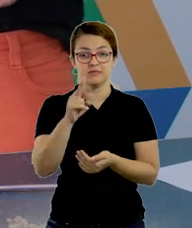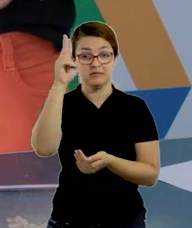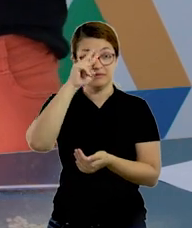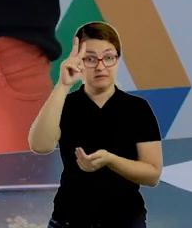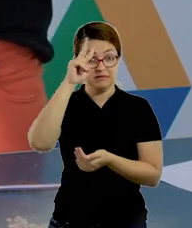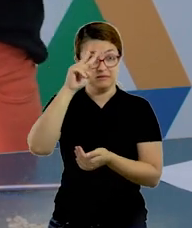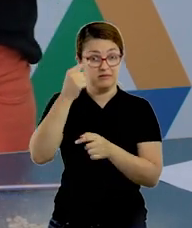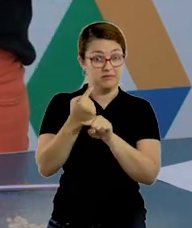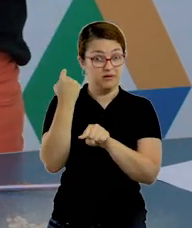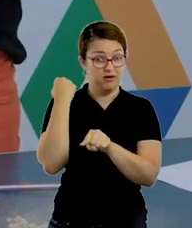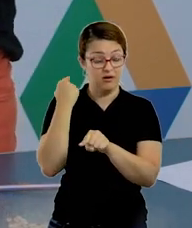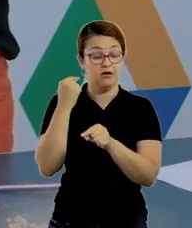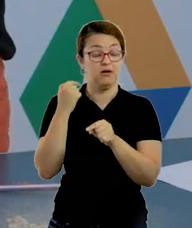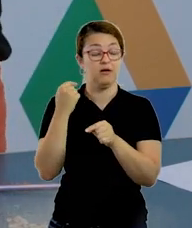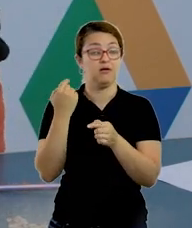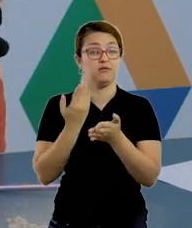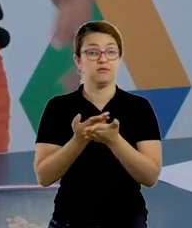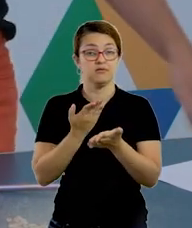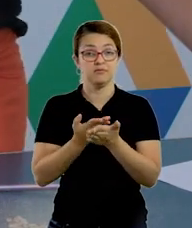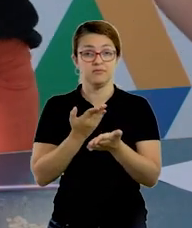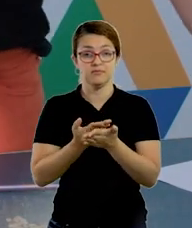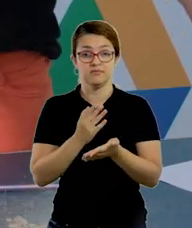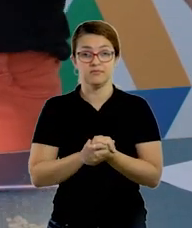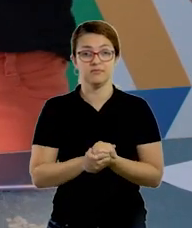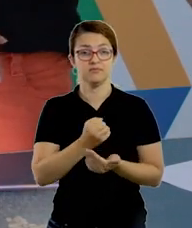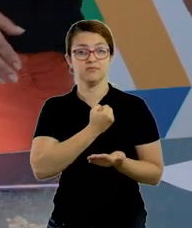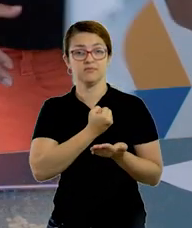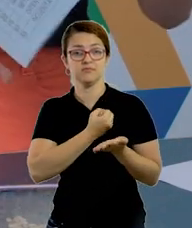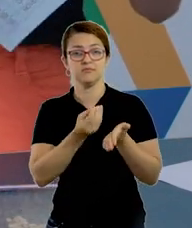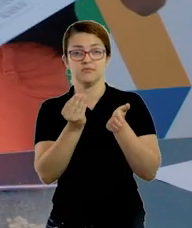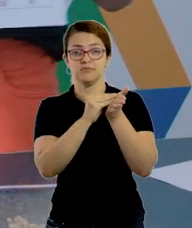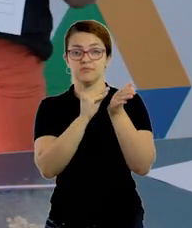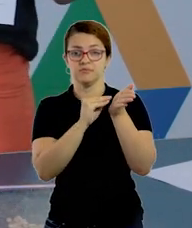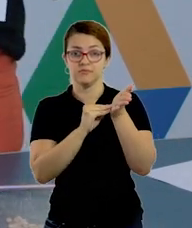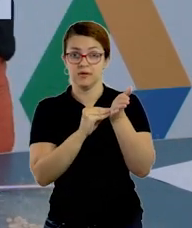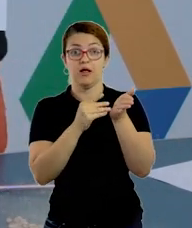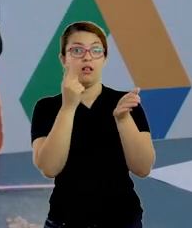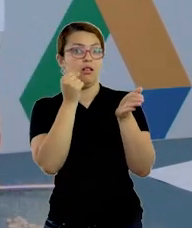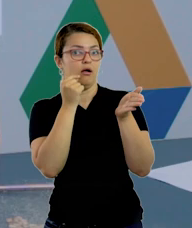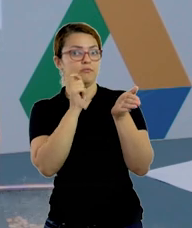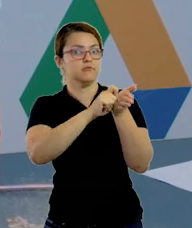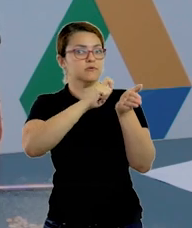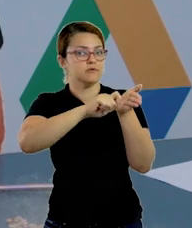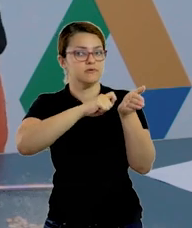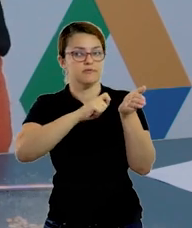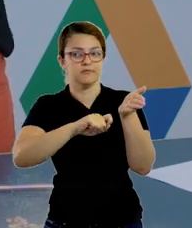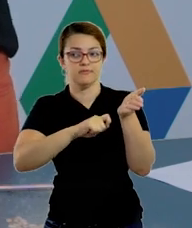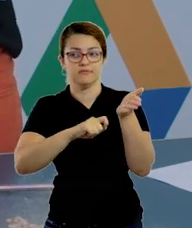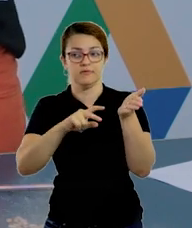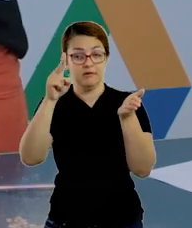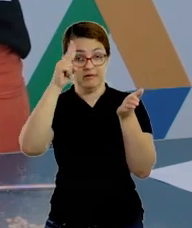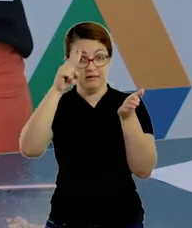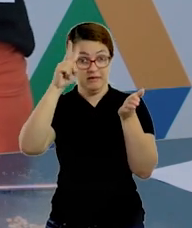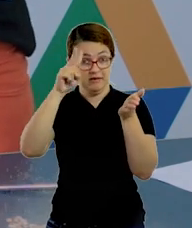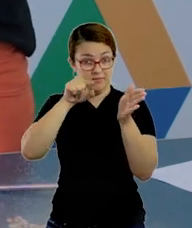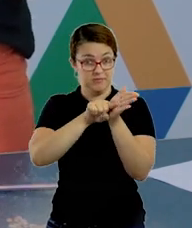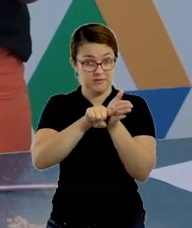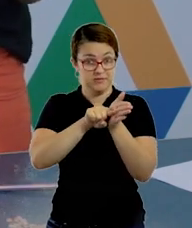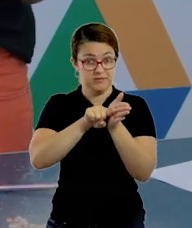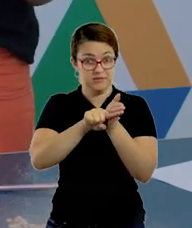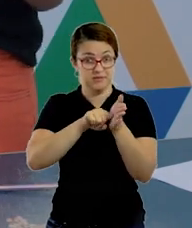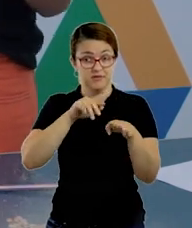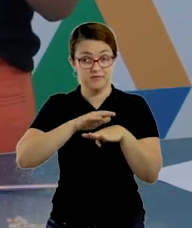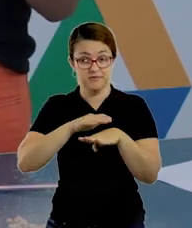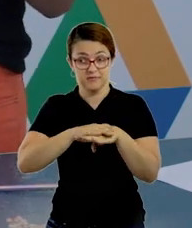é a escrita dos números utilizando palavras. Então, ó, lembra lá aquela sua pesquisa que você fez? Pegue a sua pesquisa aí